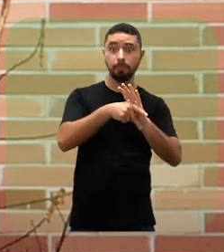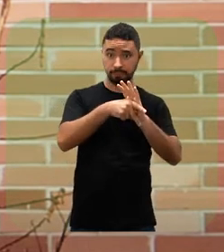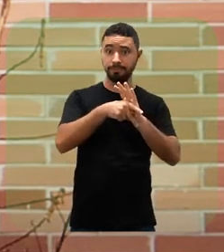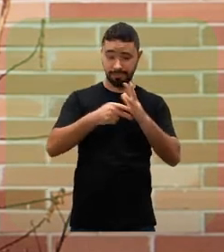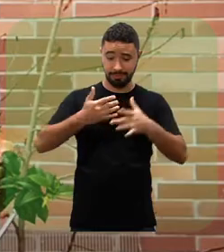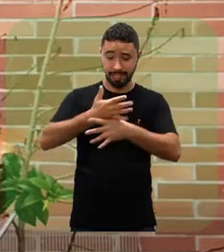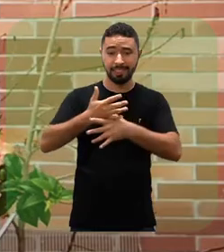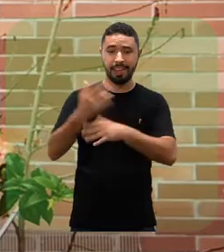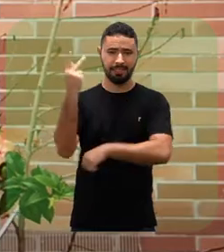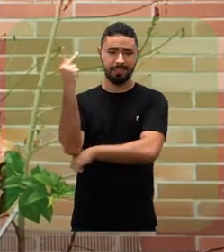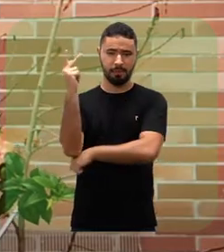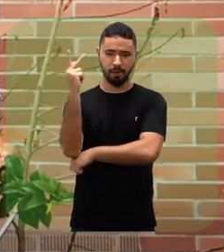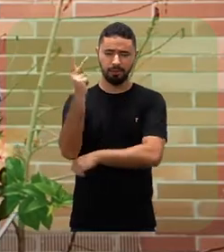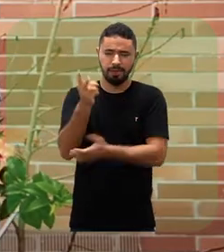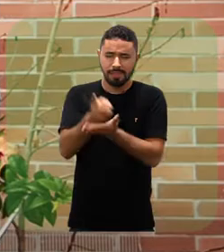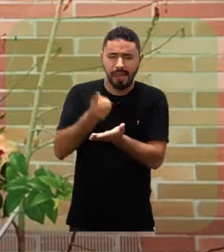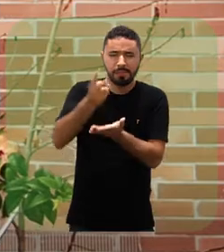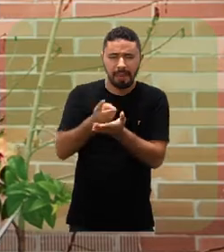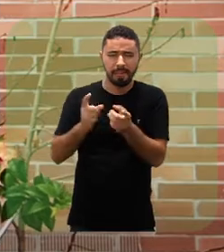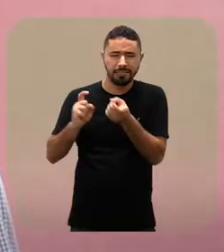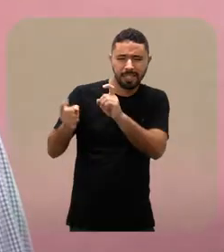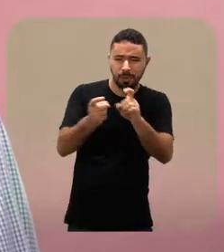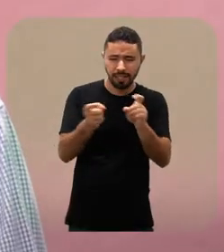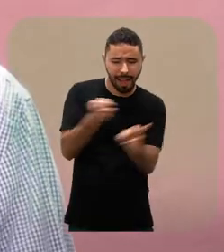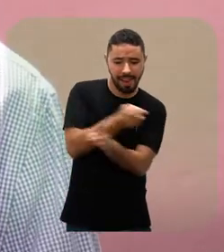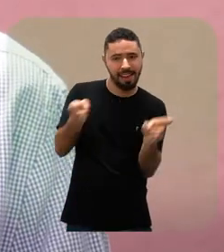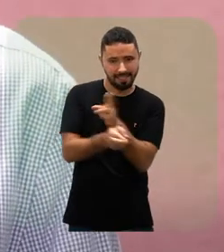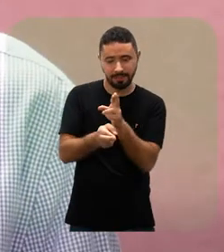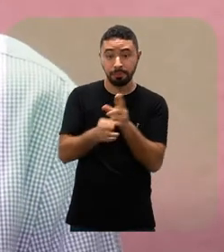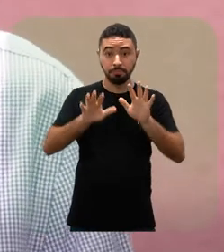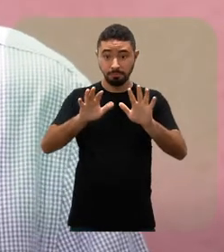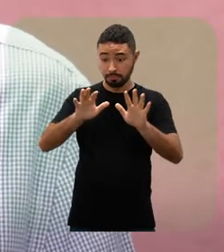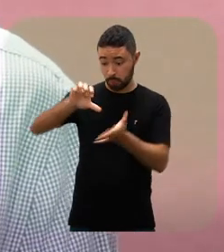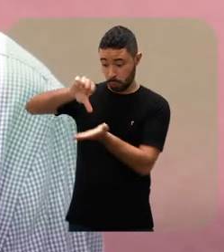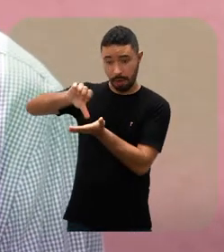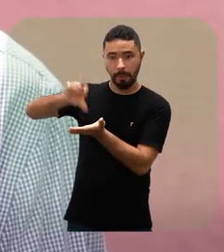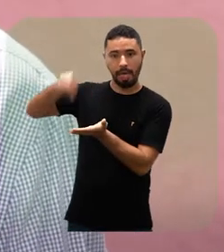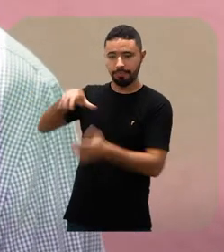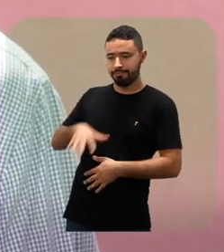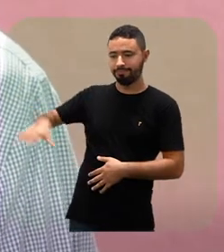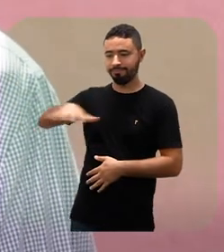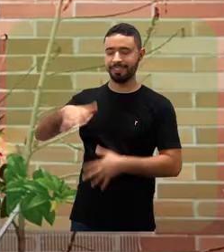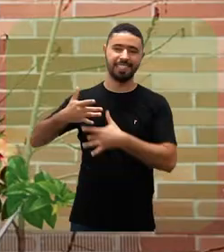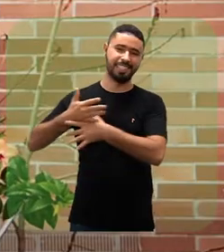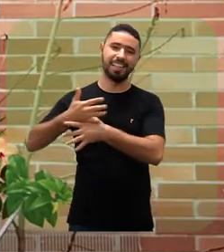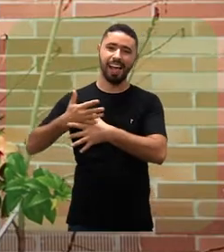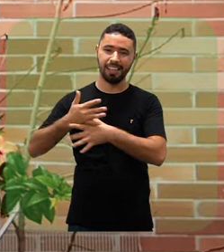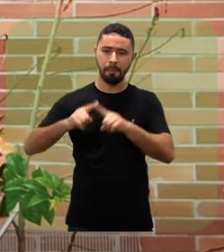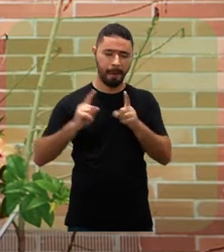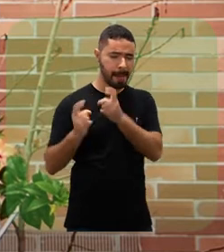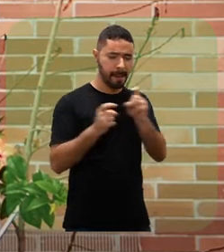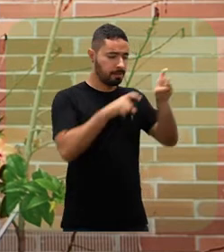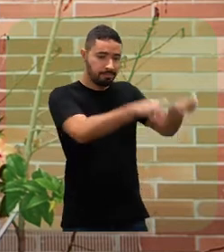de Paulista. Então a gente sempre estava discutindo sobre essa relação do campo, apesar de estarmos numa área urbana. E